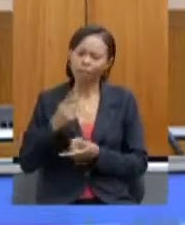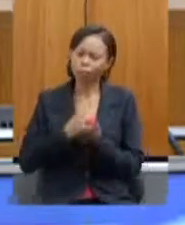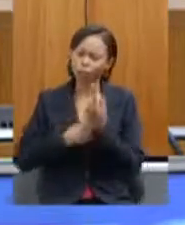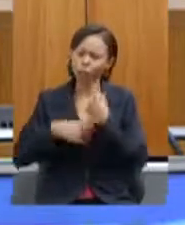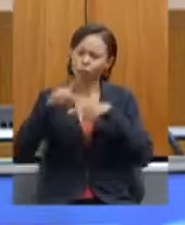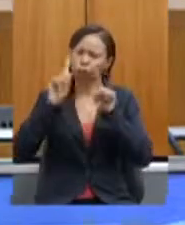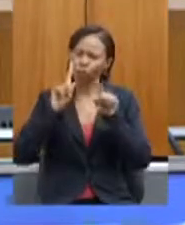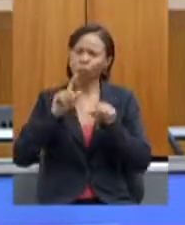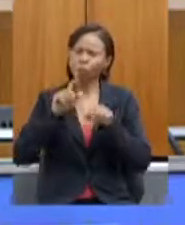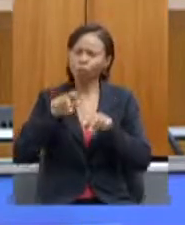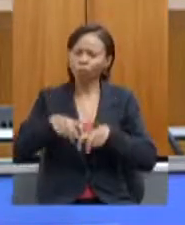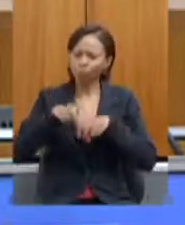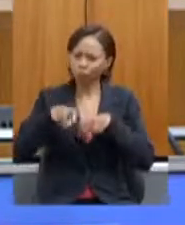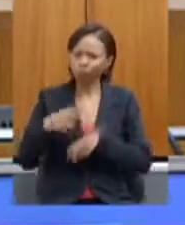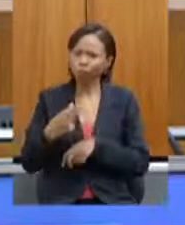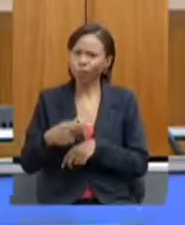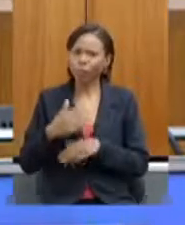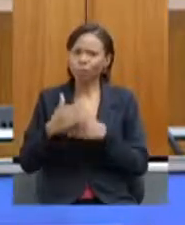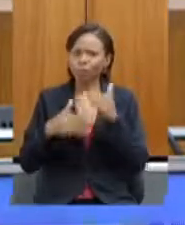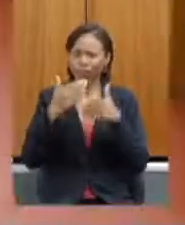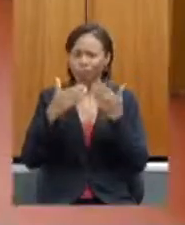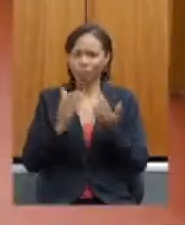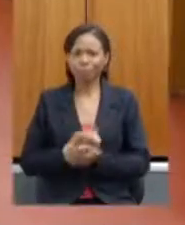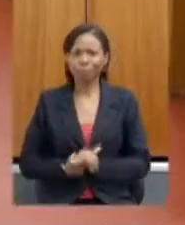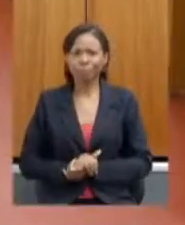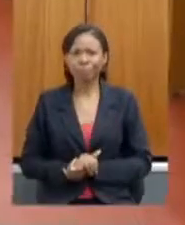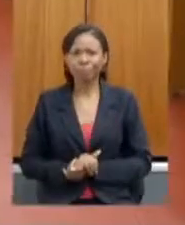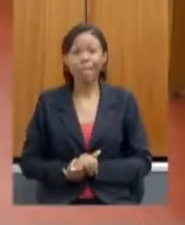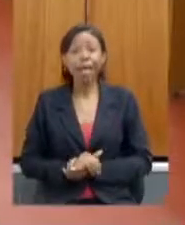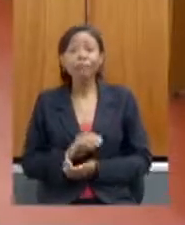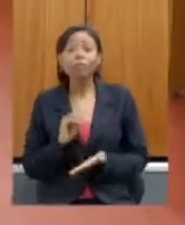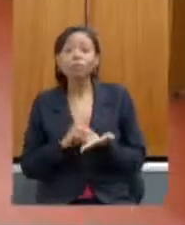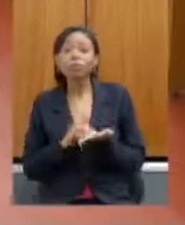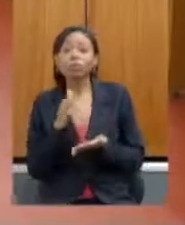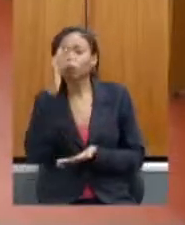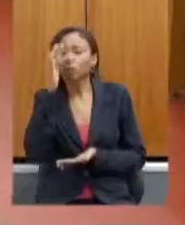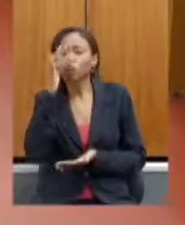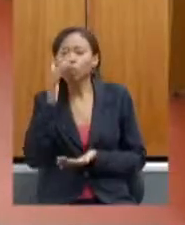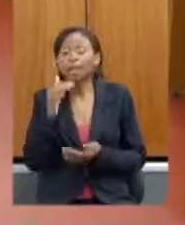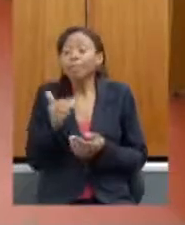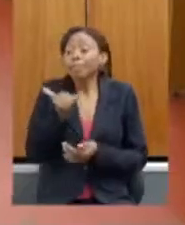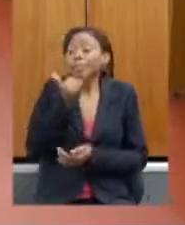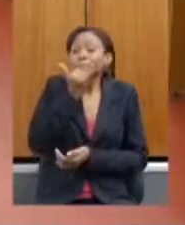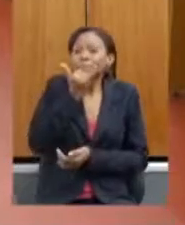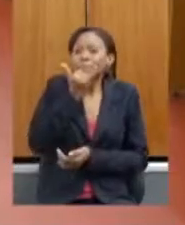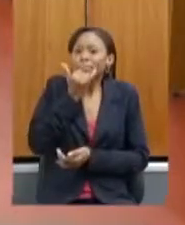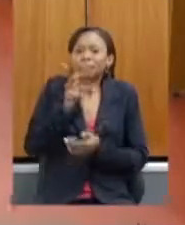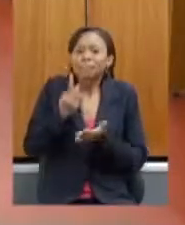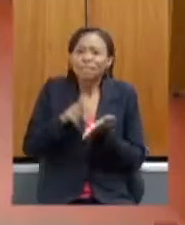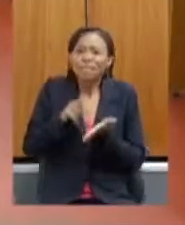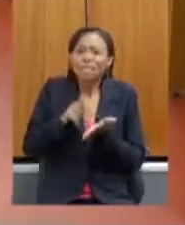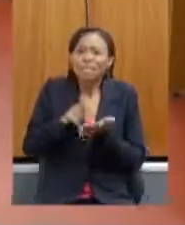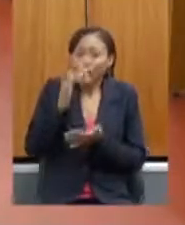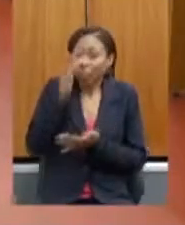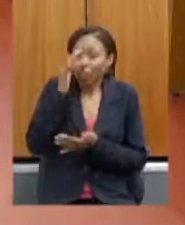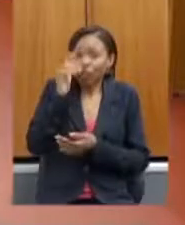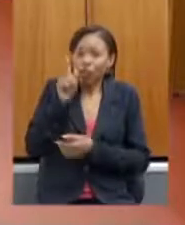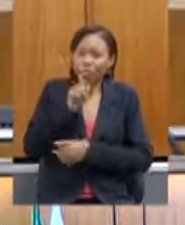do nosso Estado muito obrigada deputado faltou flores para Brumadinho desculpa eu não montei a flores para Brumadinho